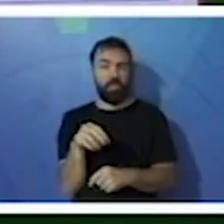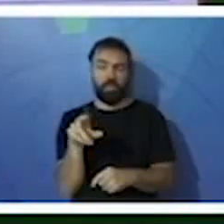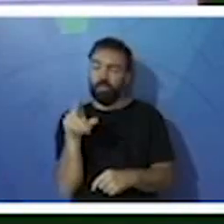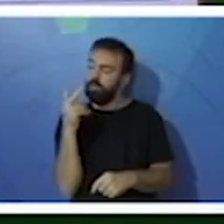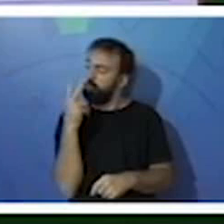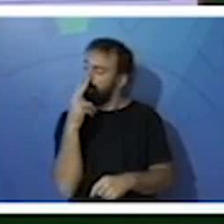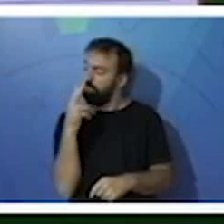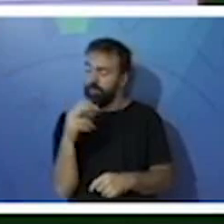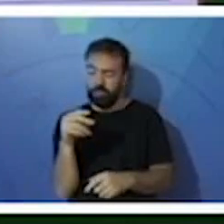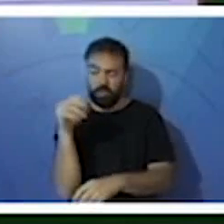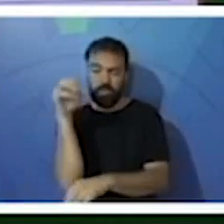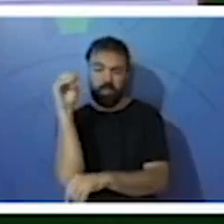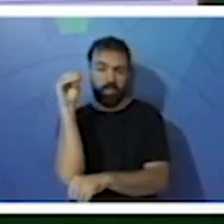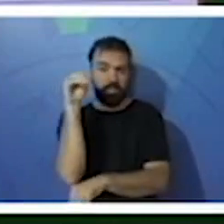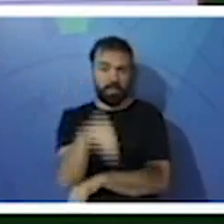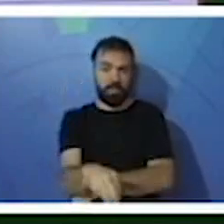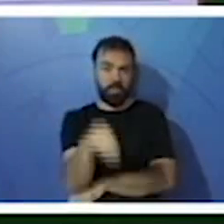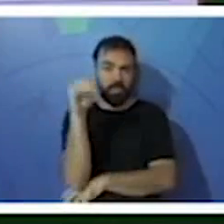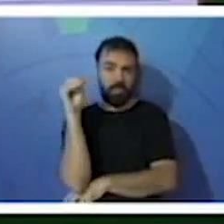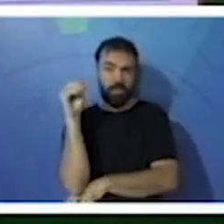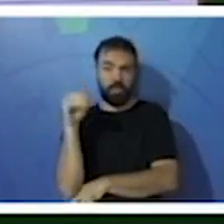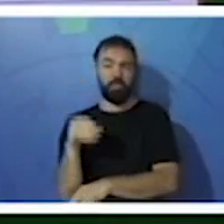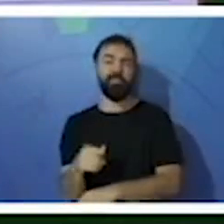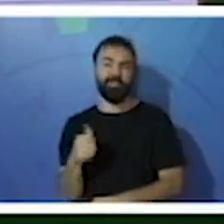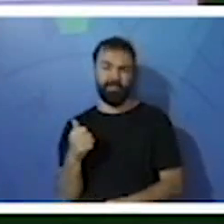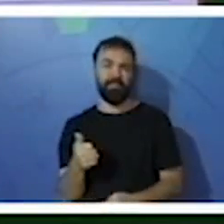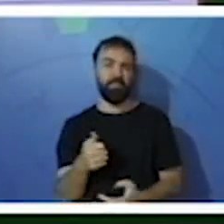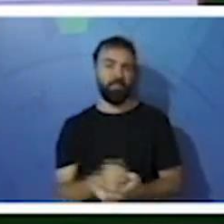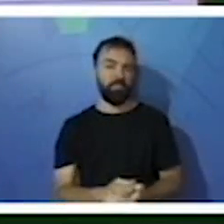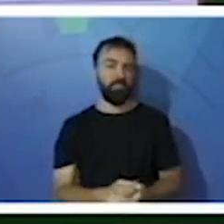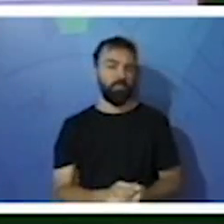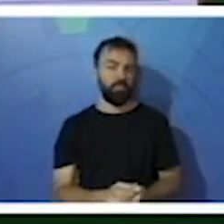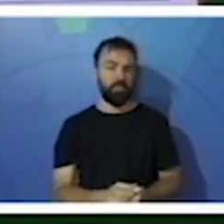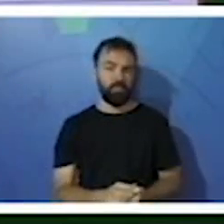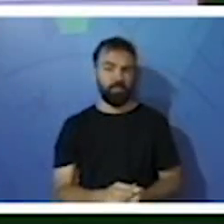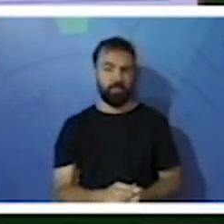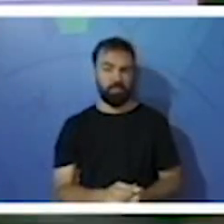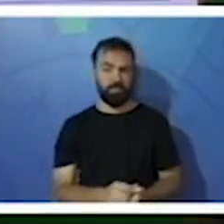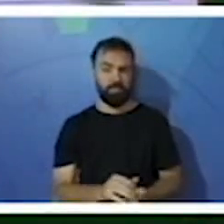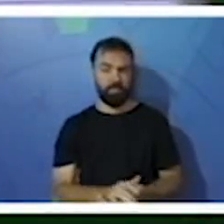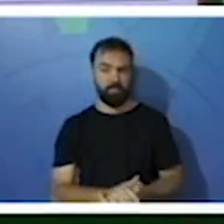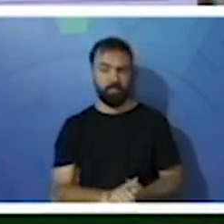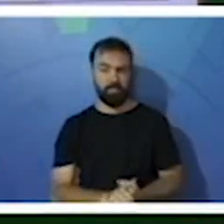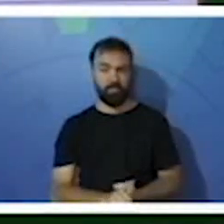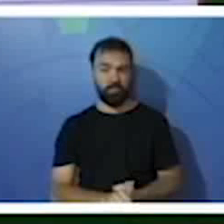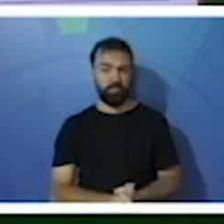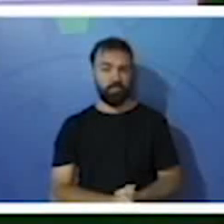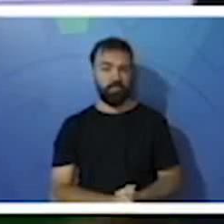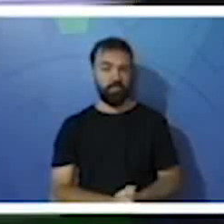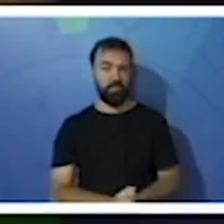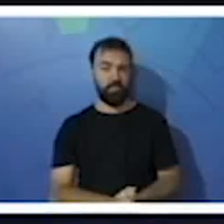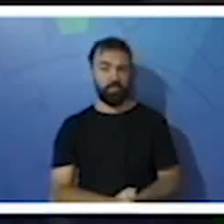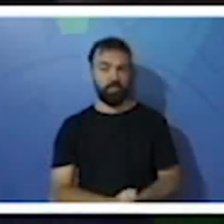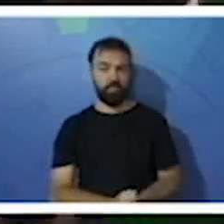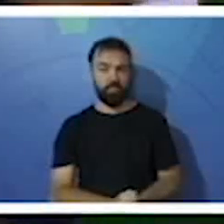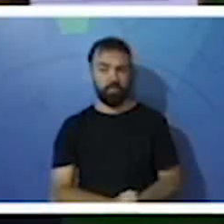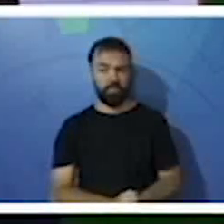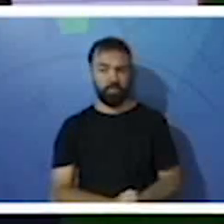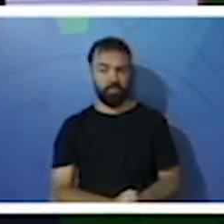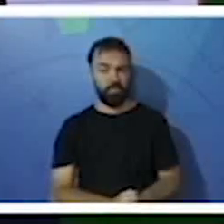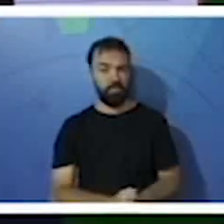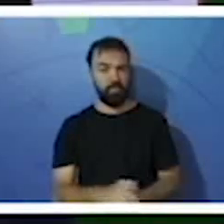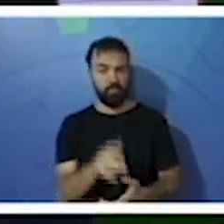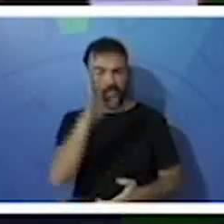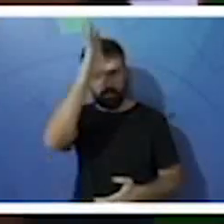Imagina uma águia com o pé de avestruz. Daria certo? Acho que não, né? Nós vamos ver por quê. E outra.